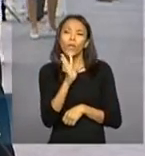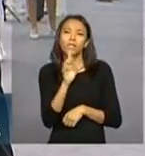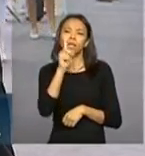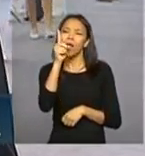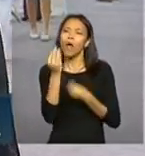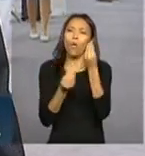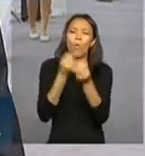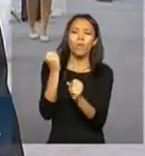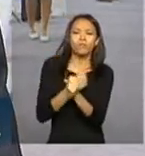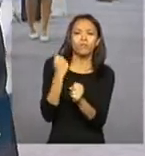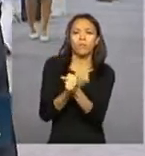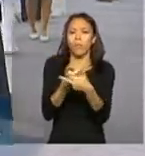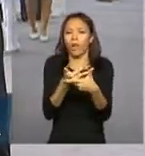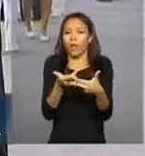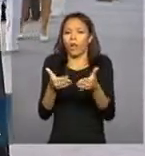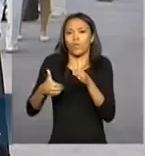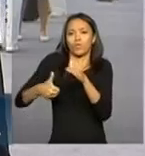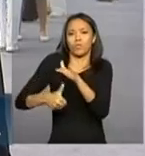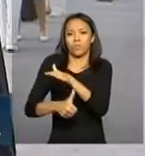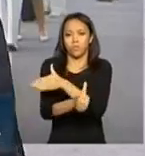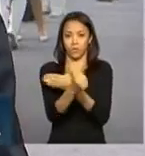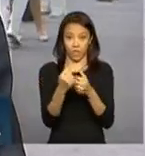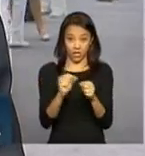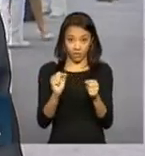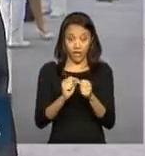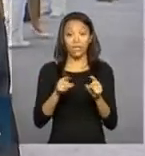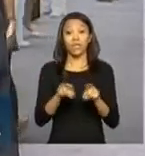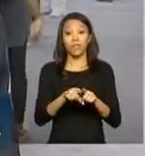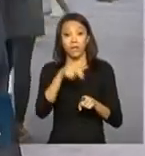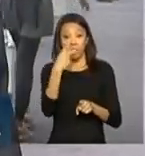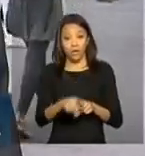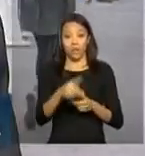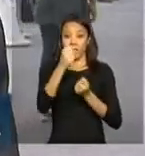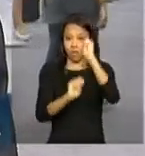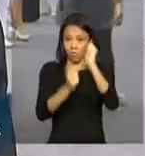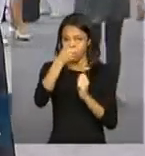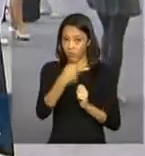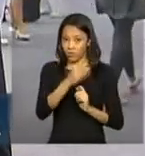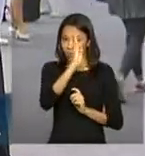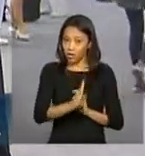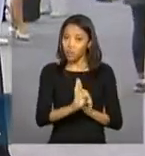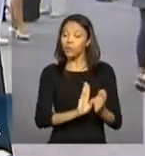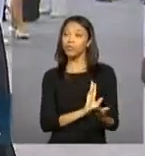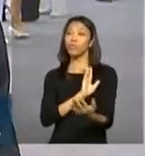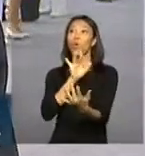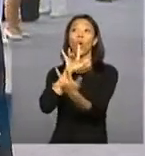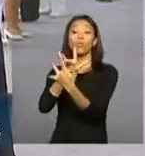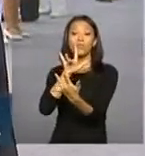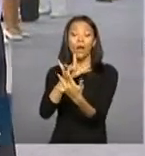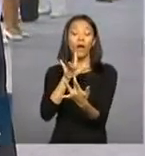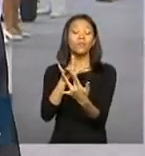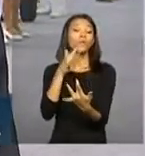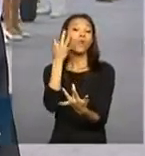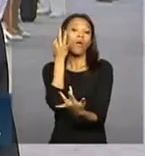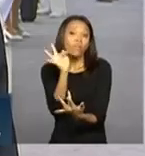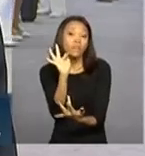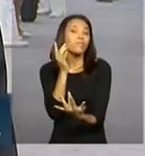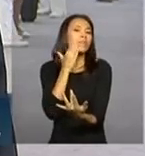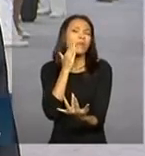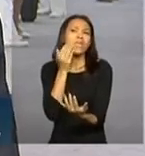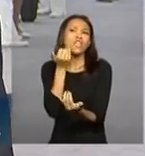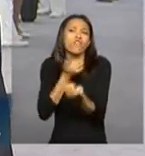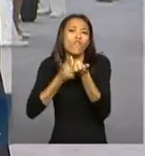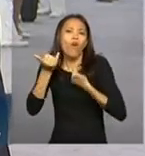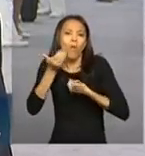franceses e também empresas brasileiras estão em contato com empresas francesas para trocarem informações